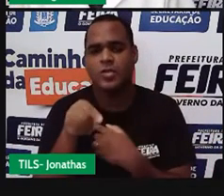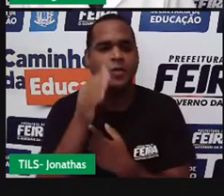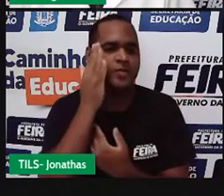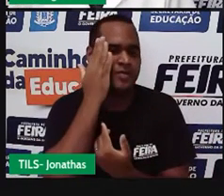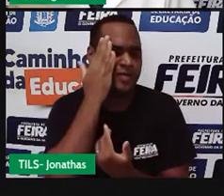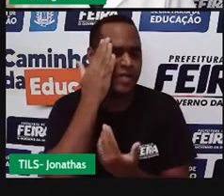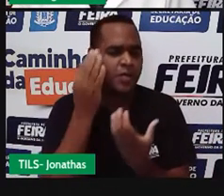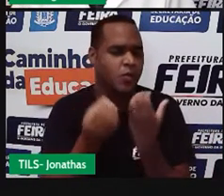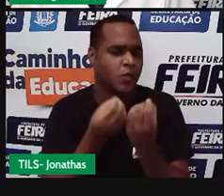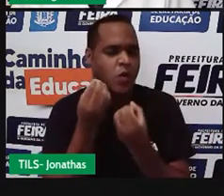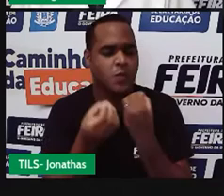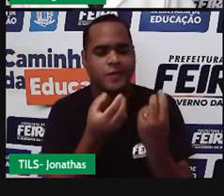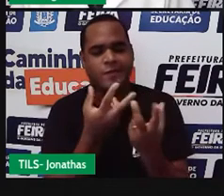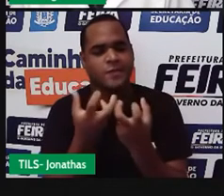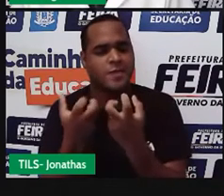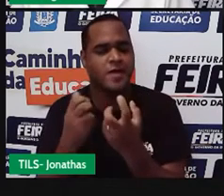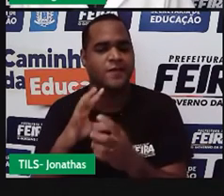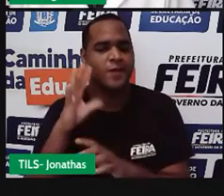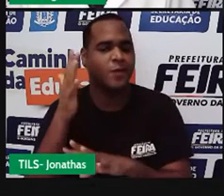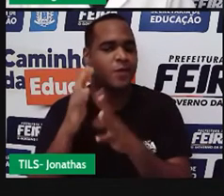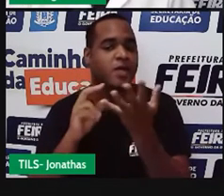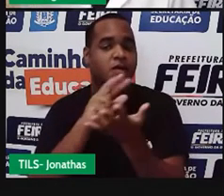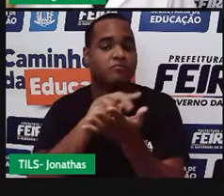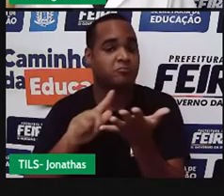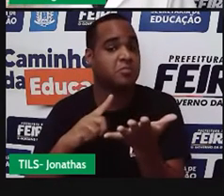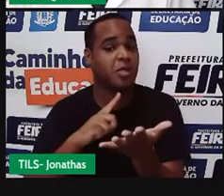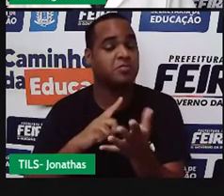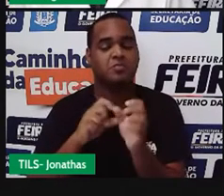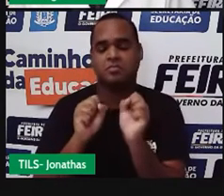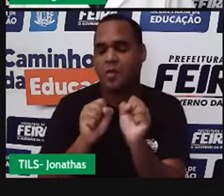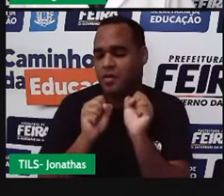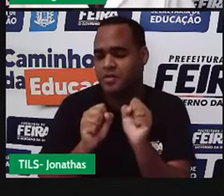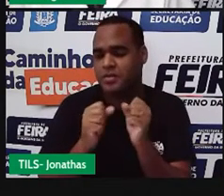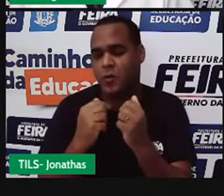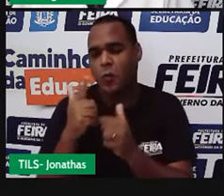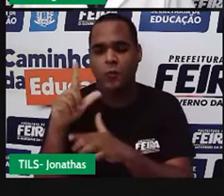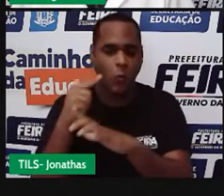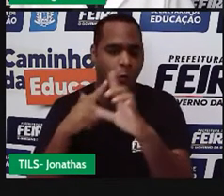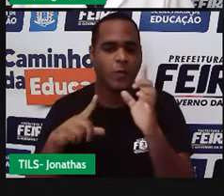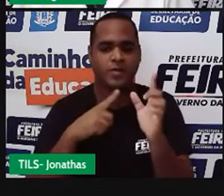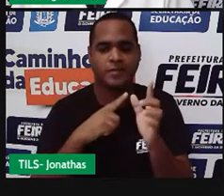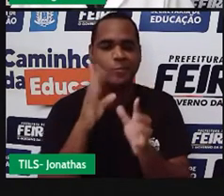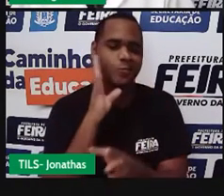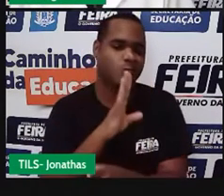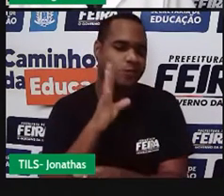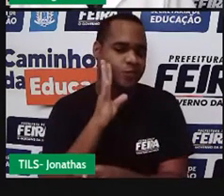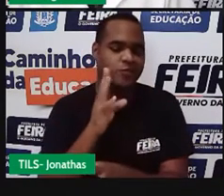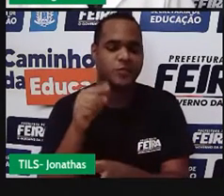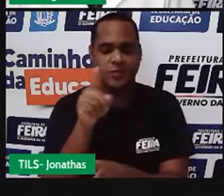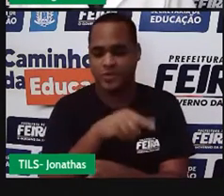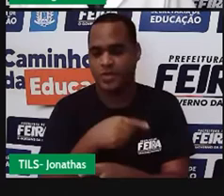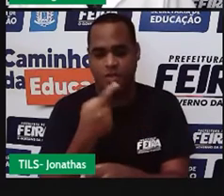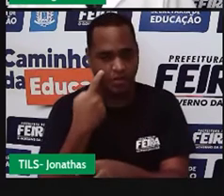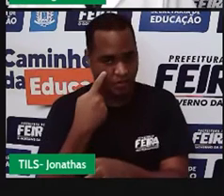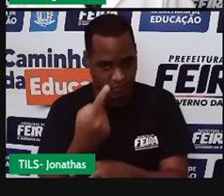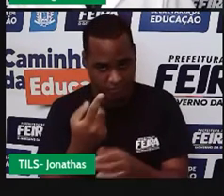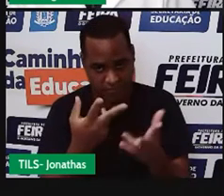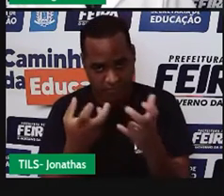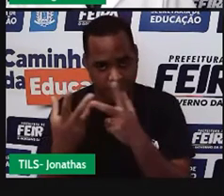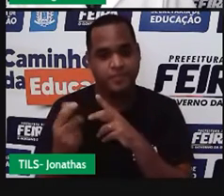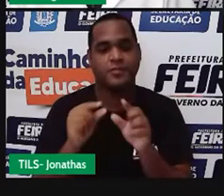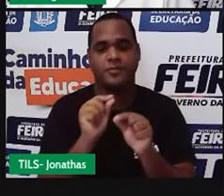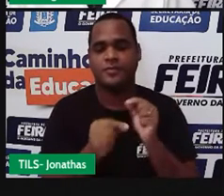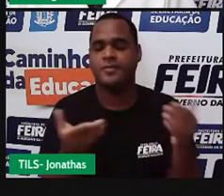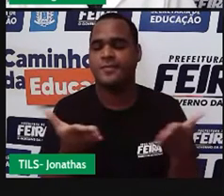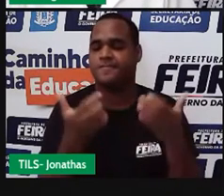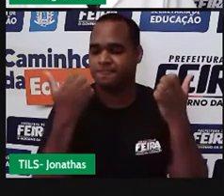elas a partir de situações que possam surgir? E outras coisas aí bem legais que a gente vai ver nessa aula de hoje.